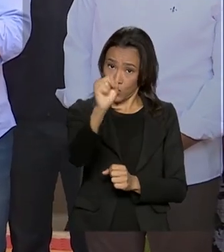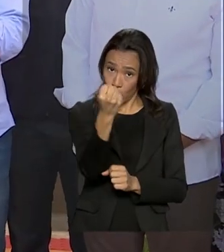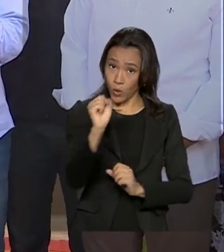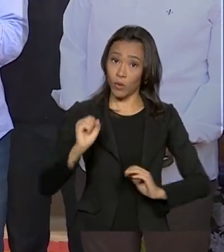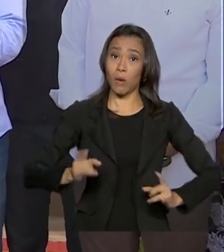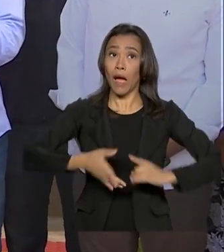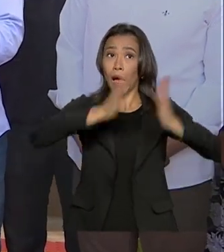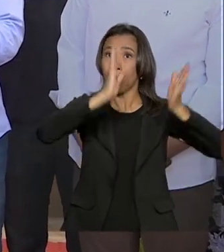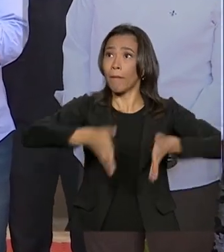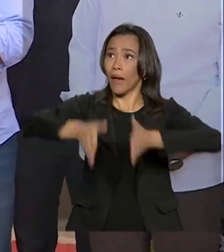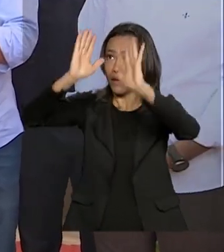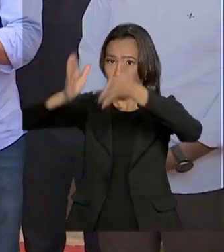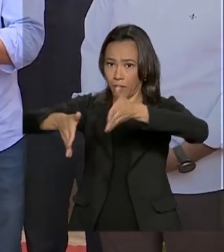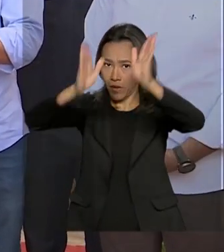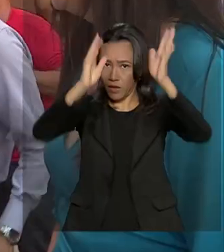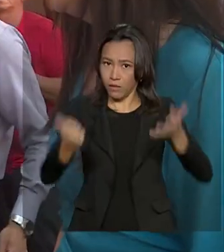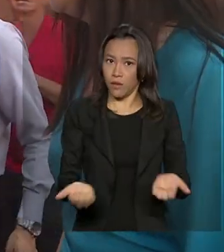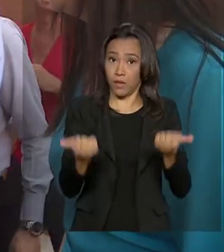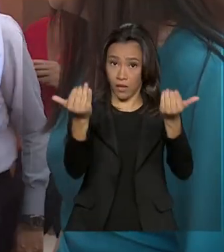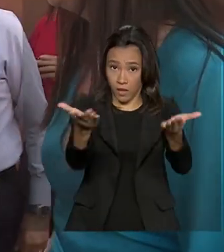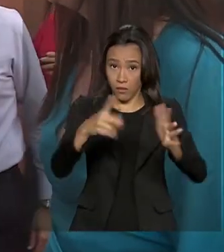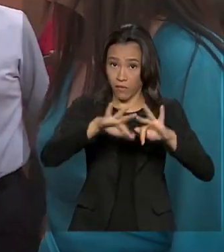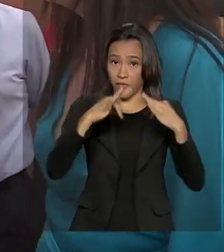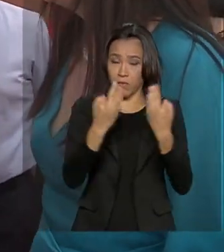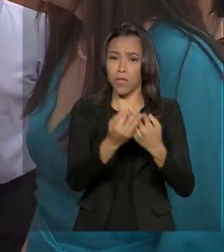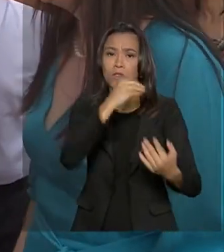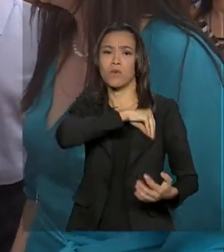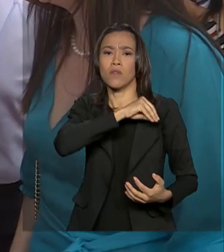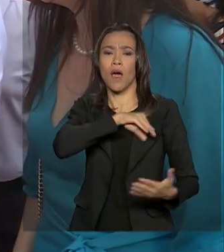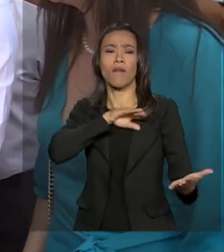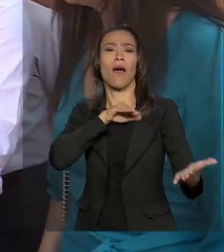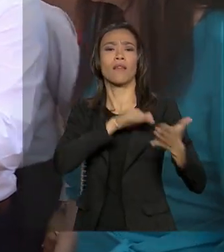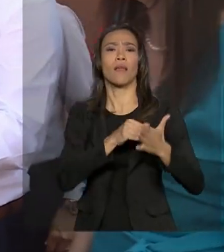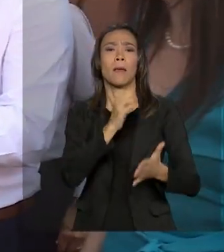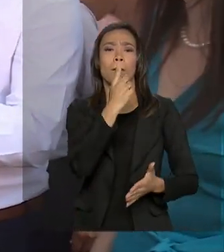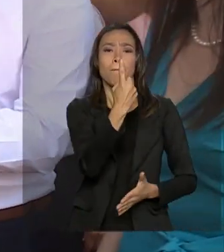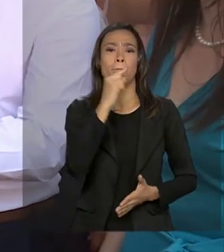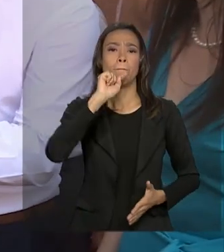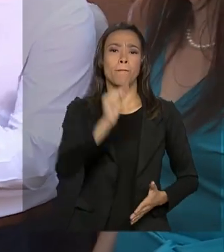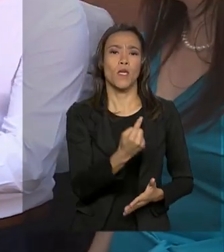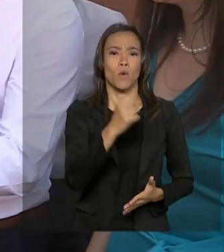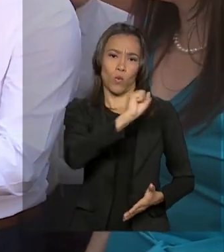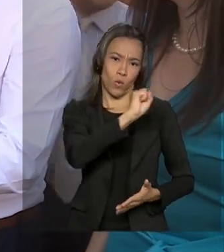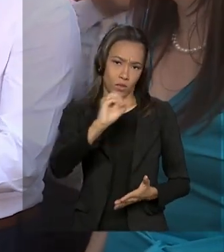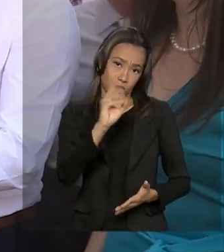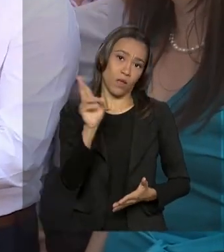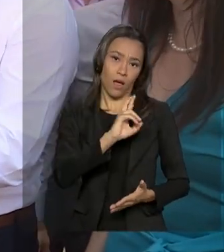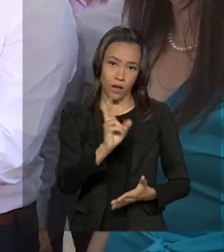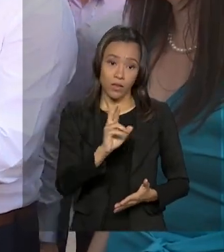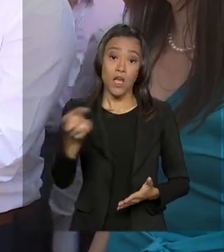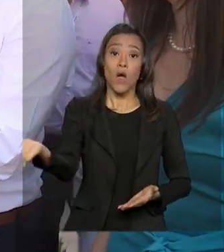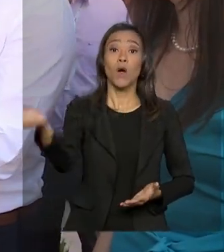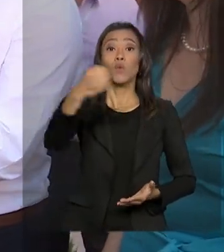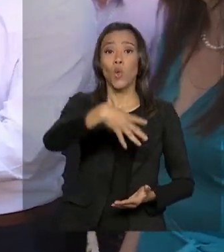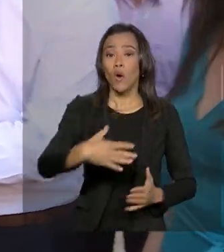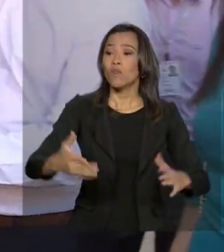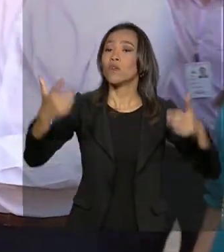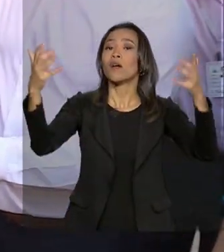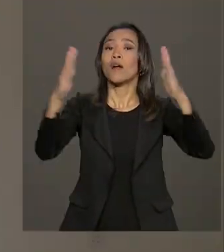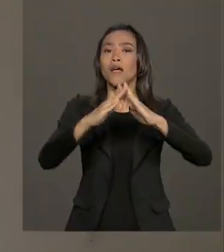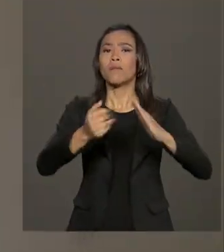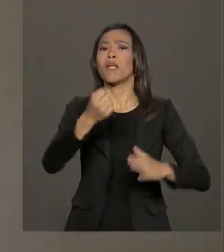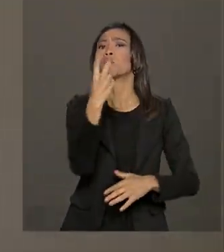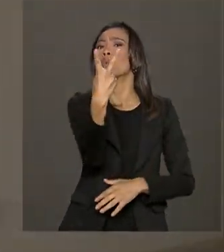populares a famílias com renda de até 1.800 reais. Um novo lar para pelo menos 2 mil